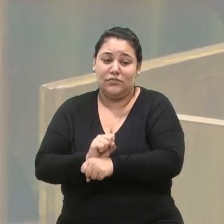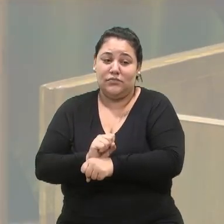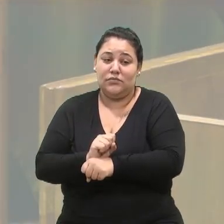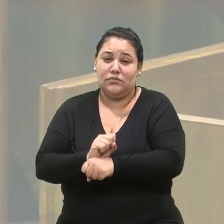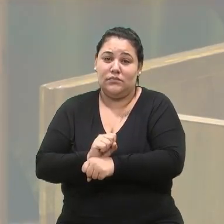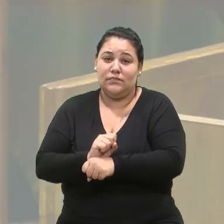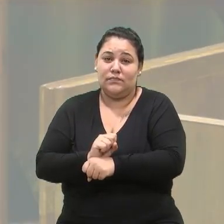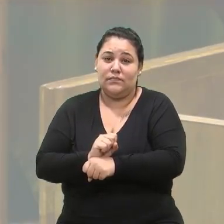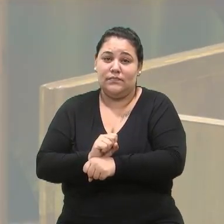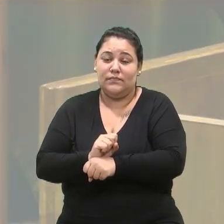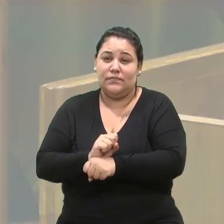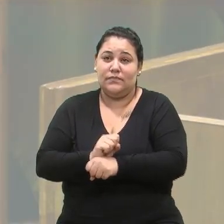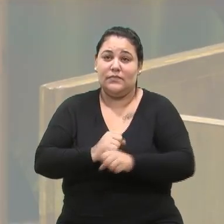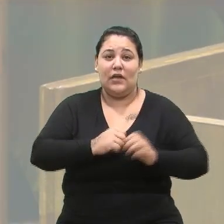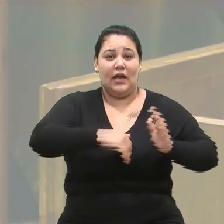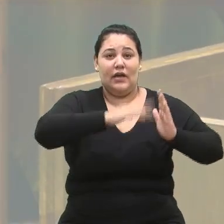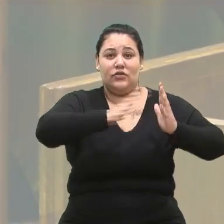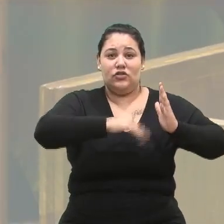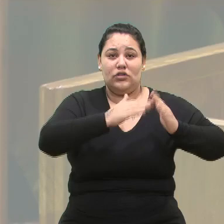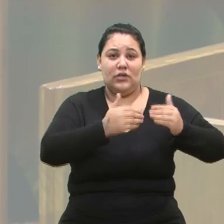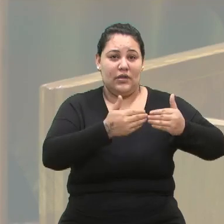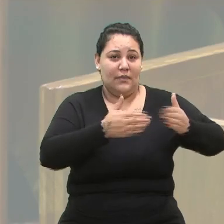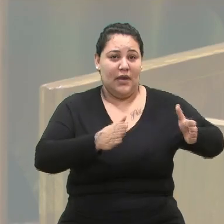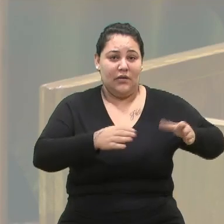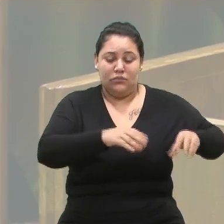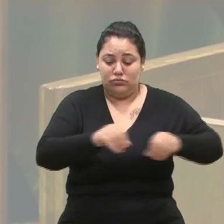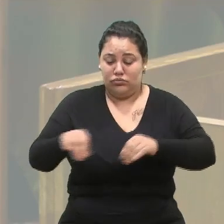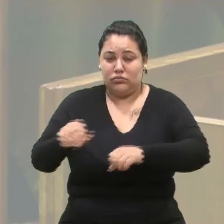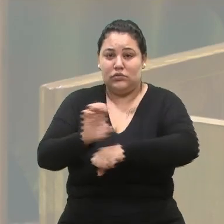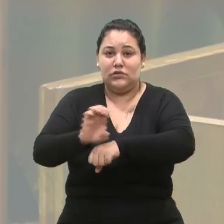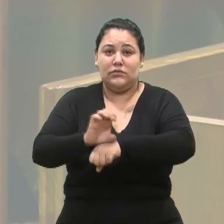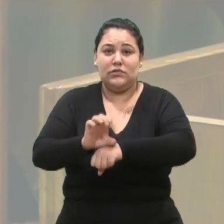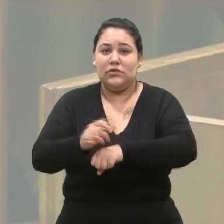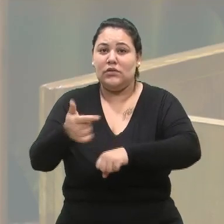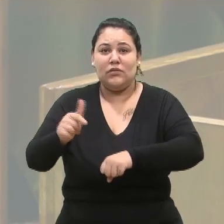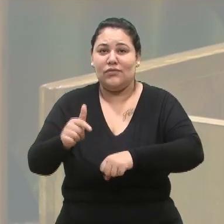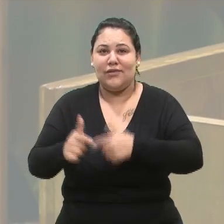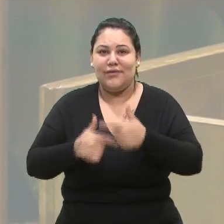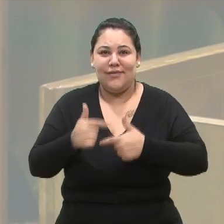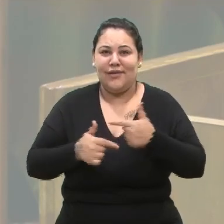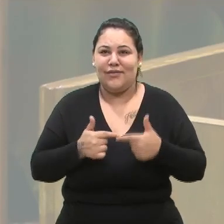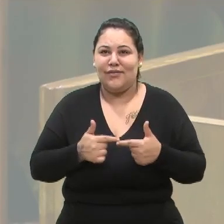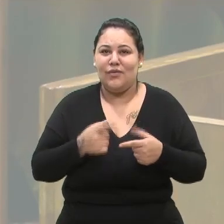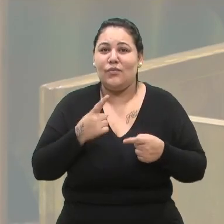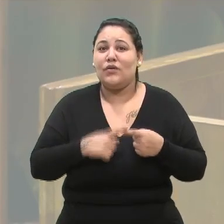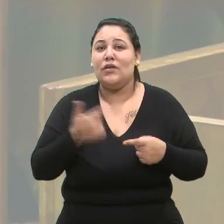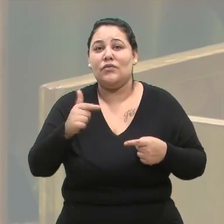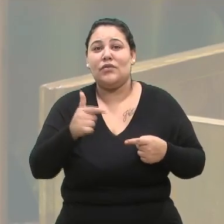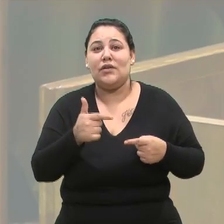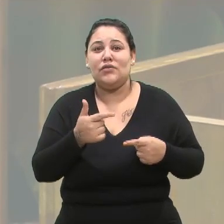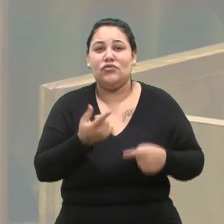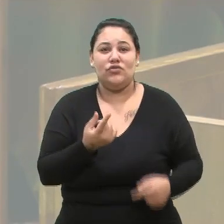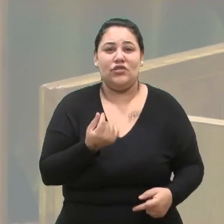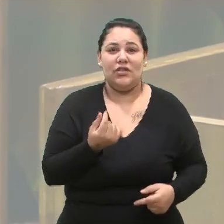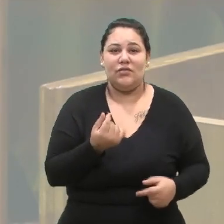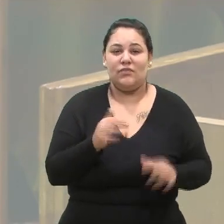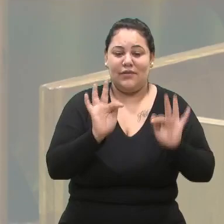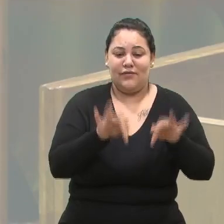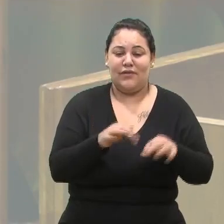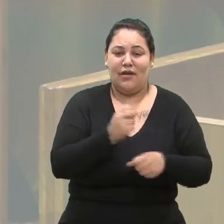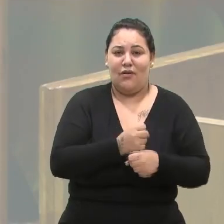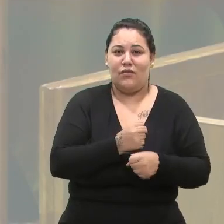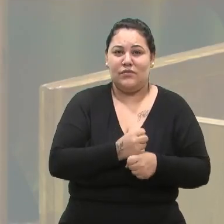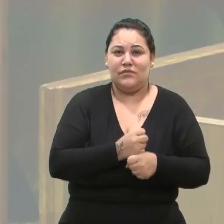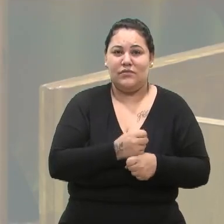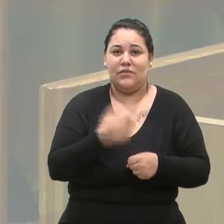tinta está aberta, o saco de cimento estão lá, e não tem mais nenhum trabalhador, porque eles não têm dinheiro para terminar a obra. Então, eles